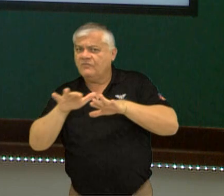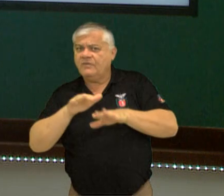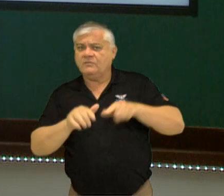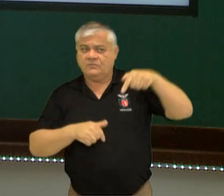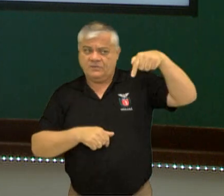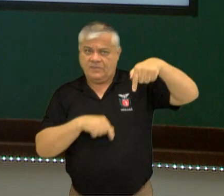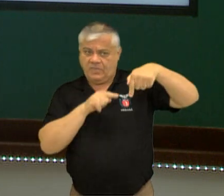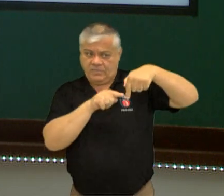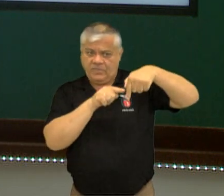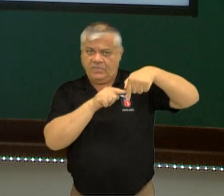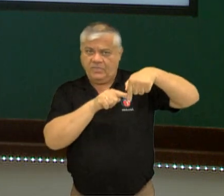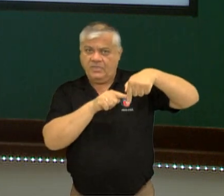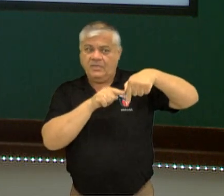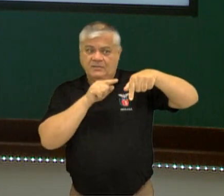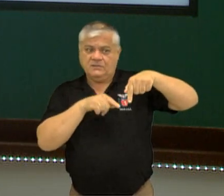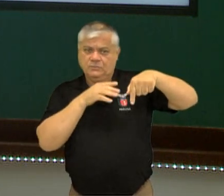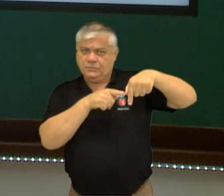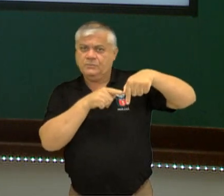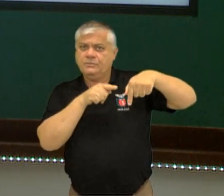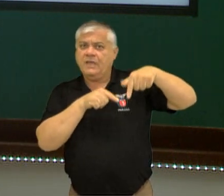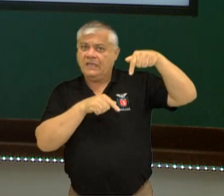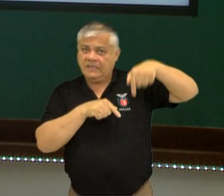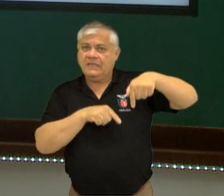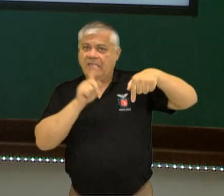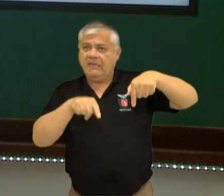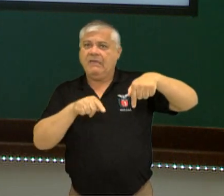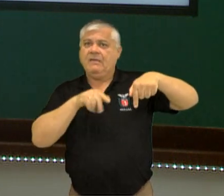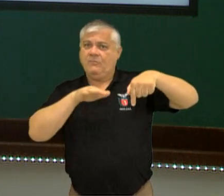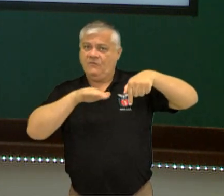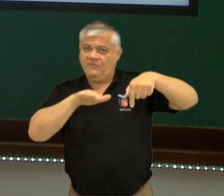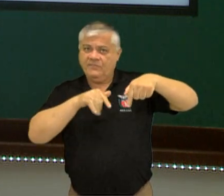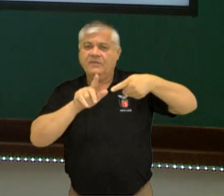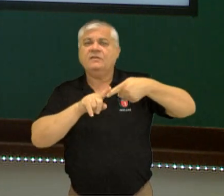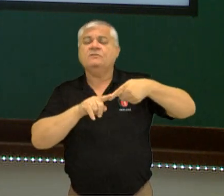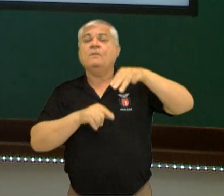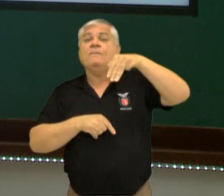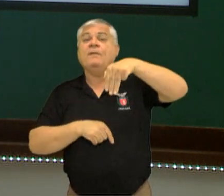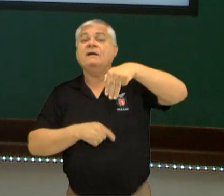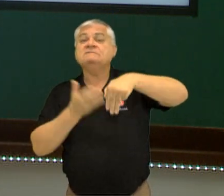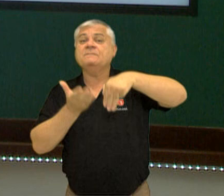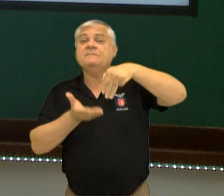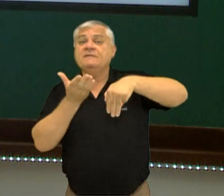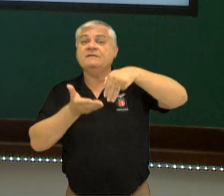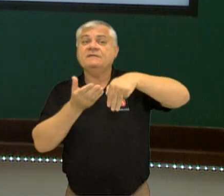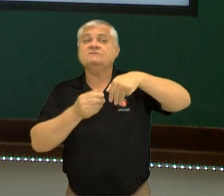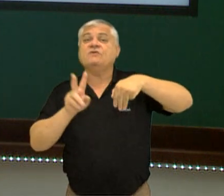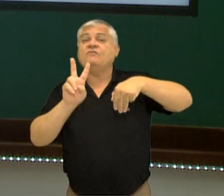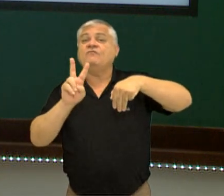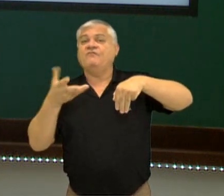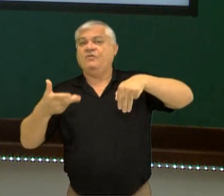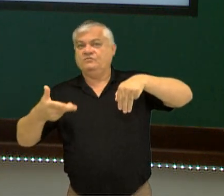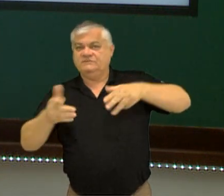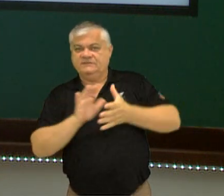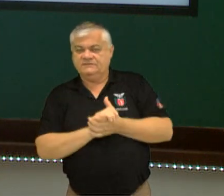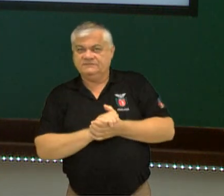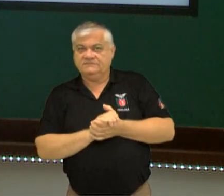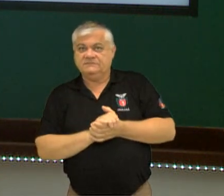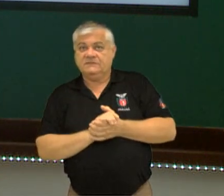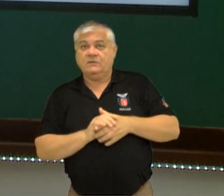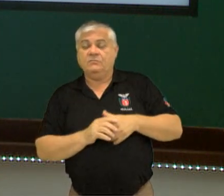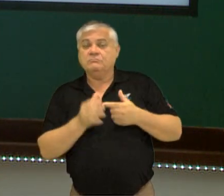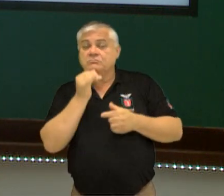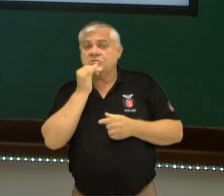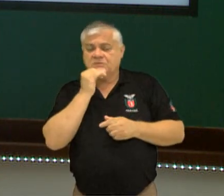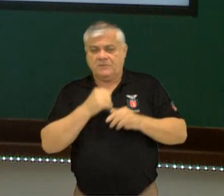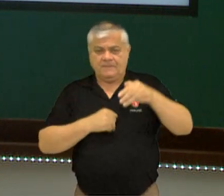Q, certo? É igual a massa vezes a velocidade. E aonde sai o vetor dessa brincadeira? A massa é escalar, só que